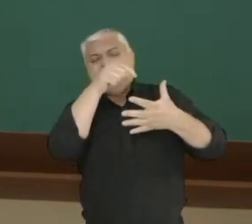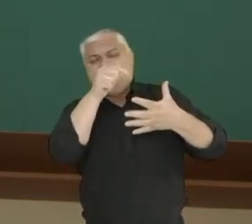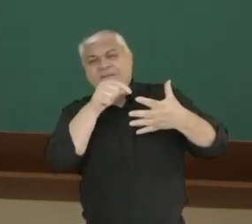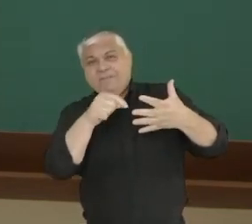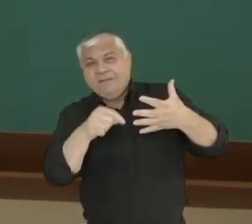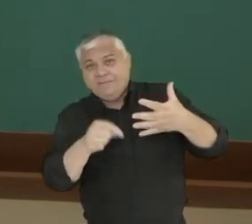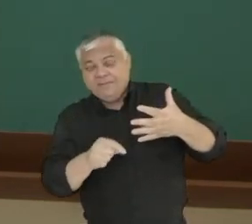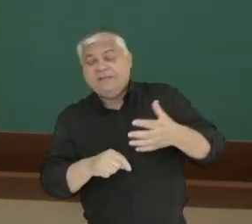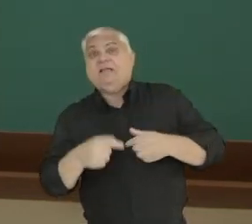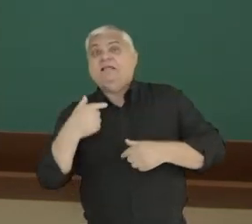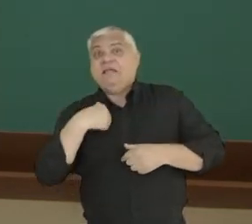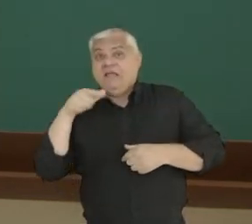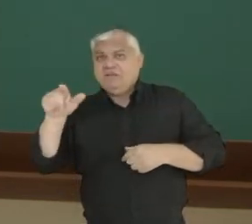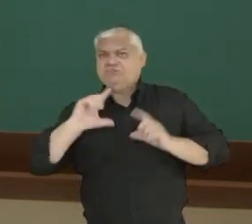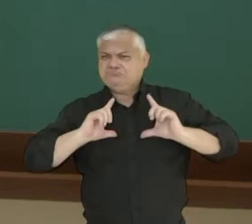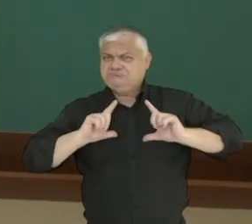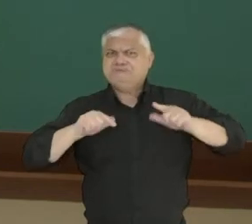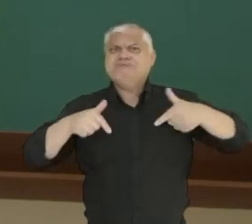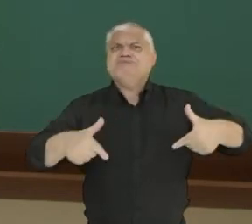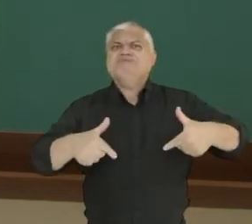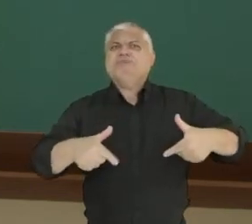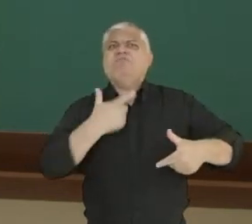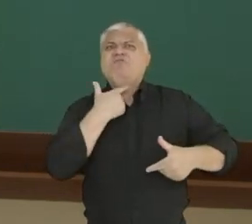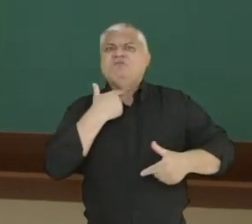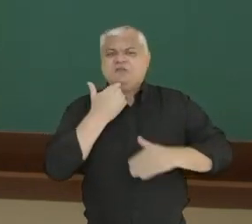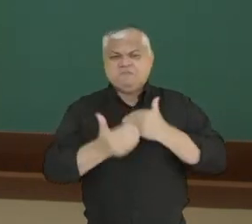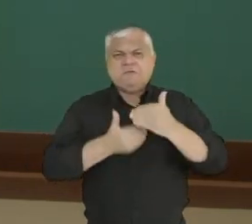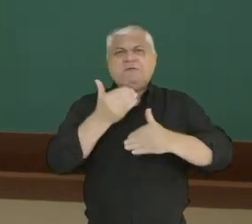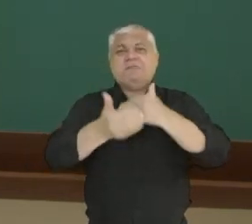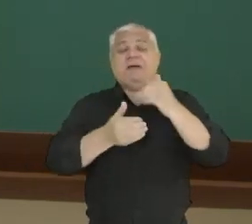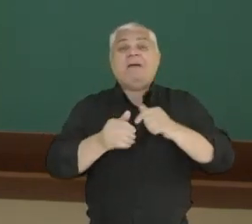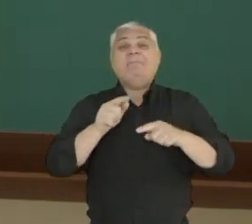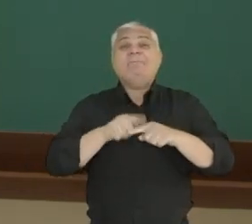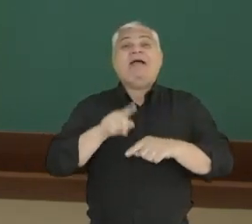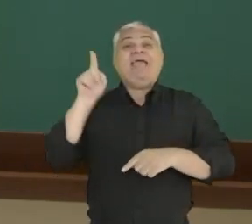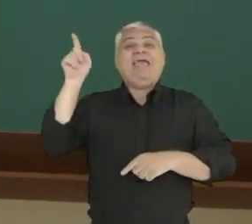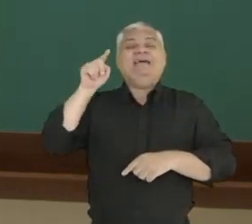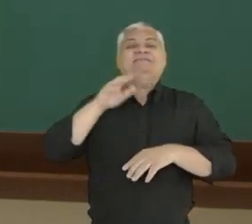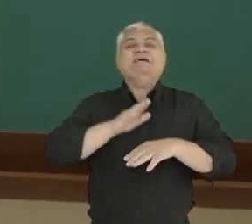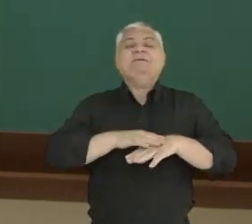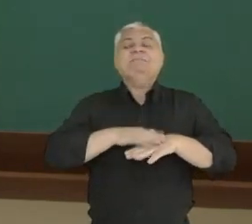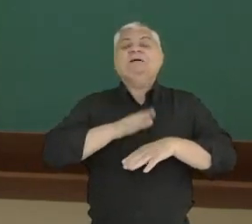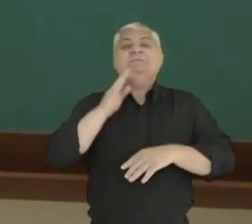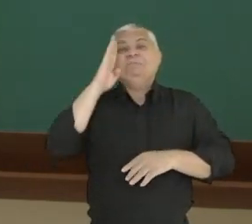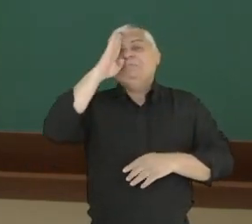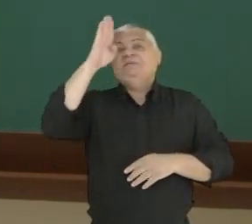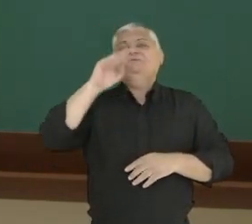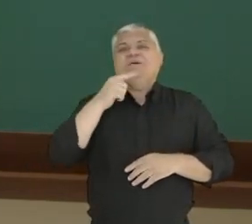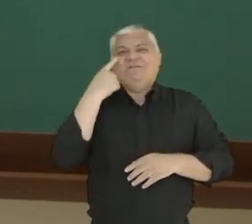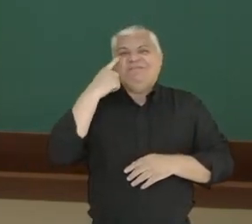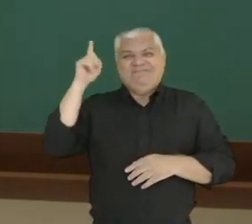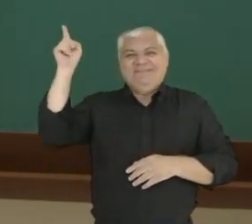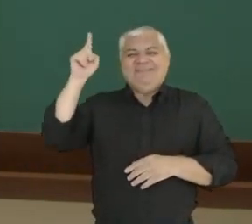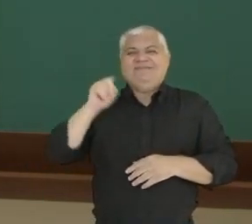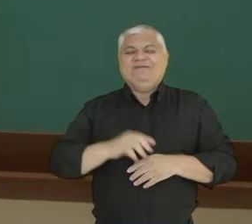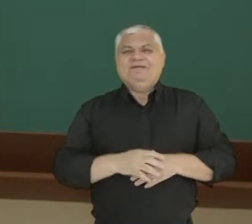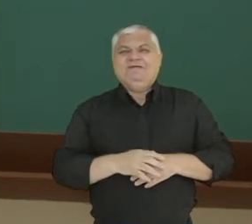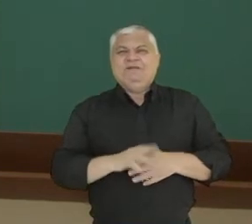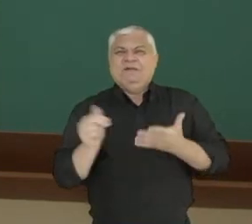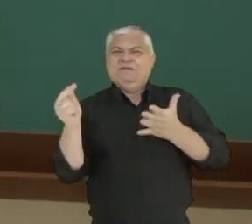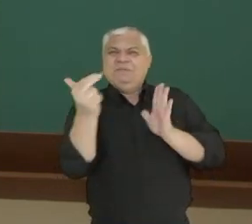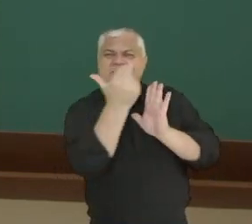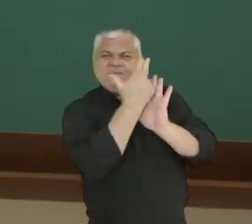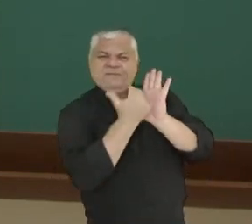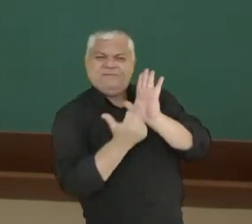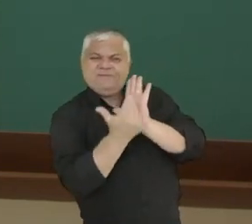bastante ambiciosas de desenvolvimento, mas você vai ter a meta síntese, o qual vocês conseguem observar aqui, o mapa dessa